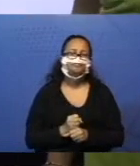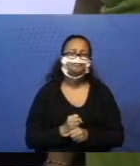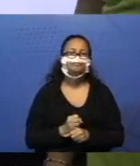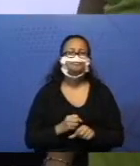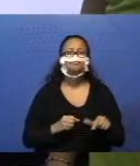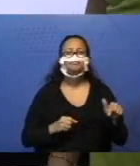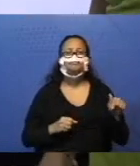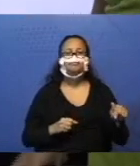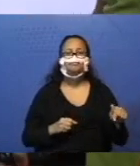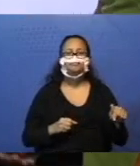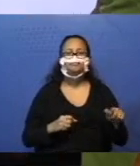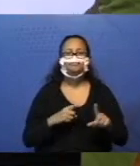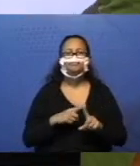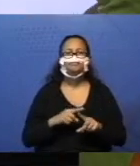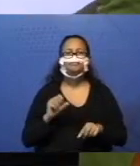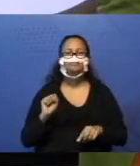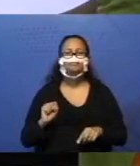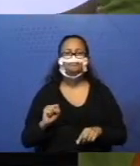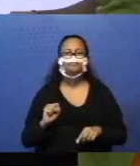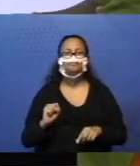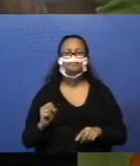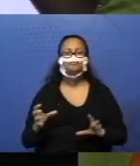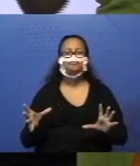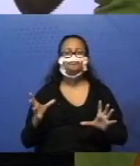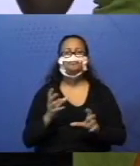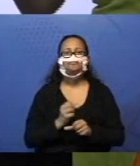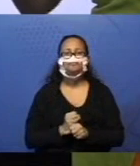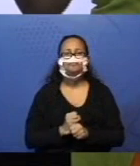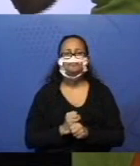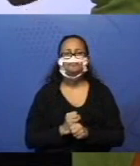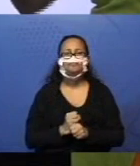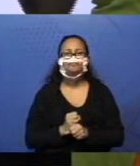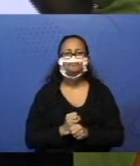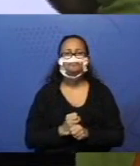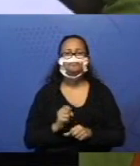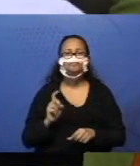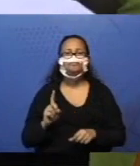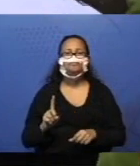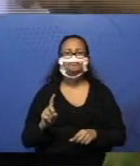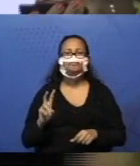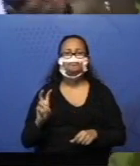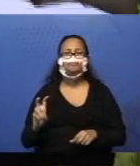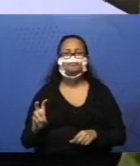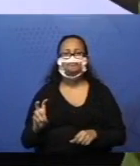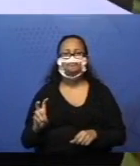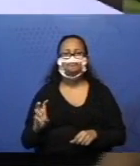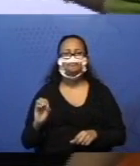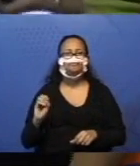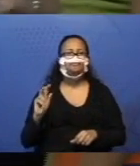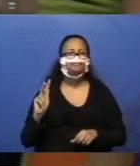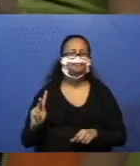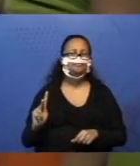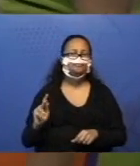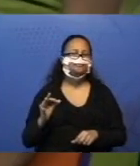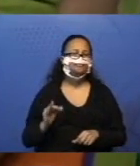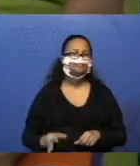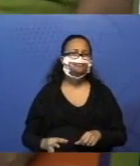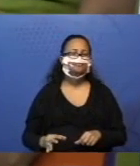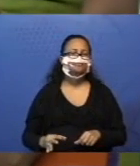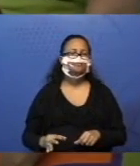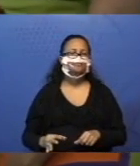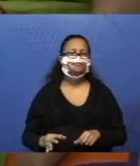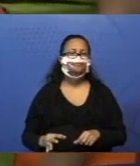aqui. Oito, nove, dez, onze, doze, treze, quatorze, quinze. Ok. Certinho.